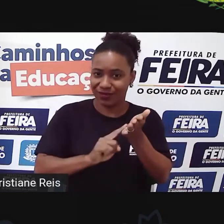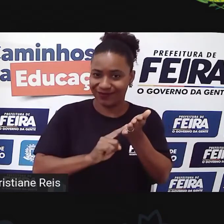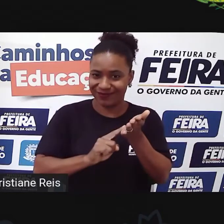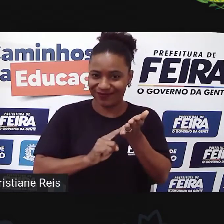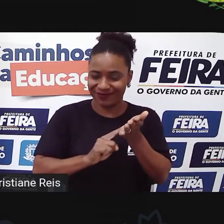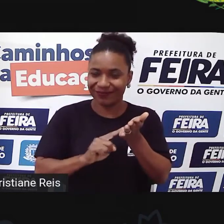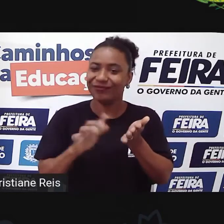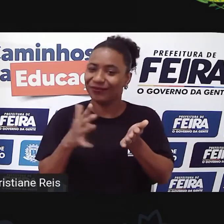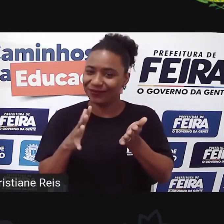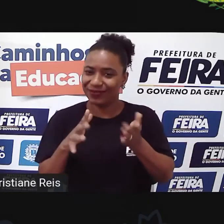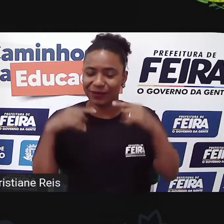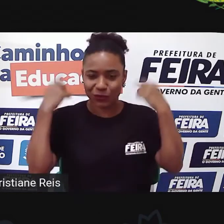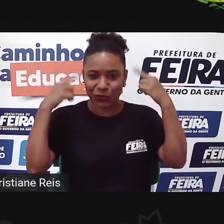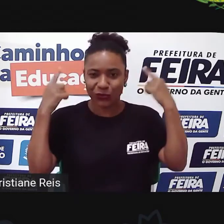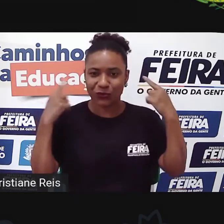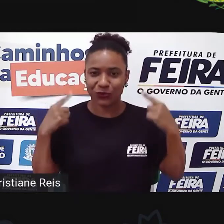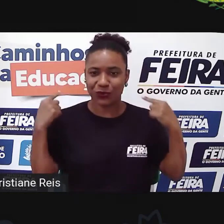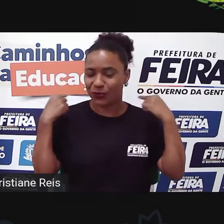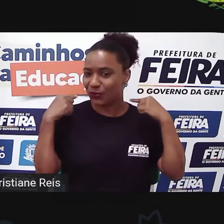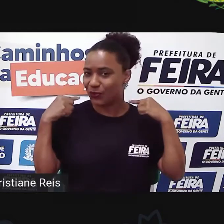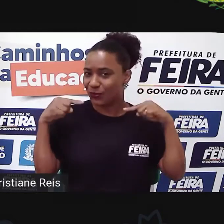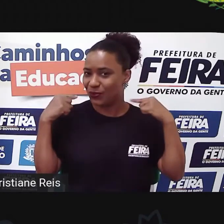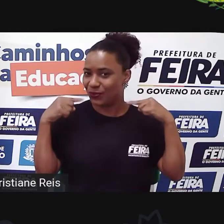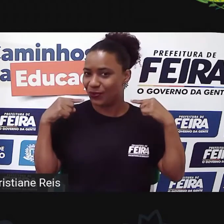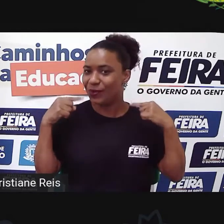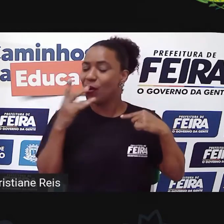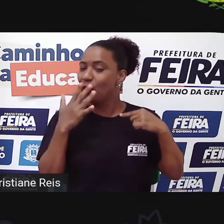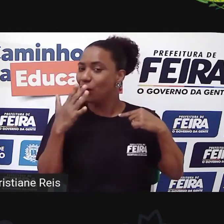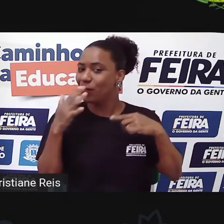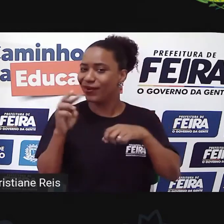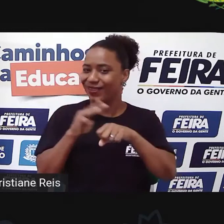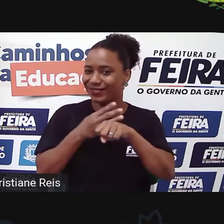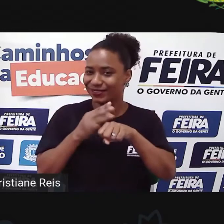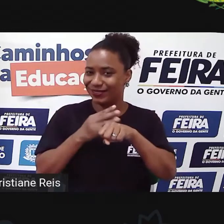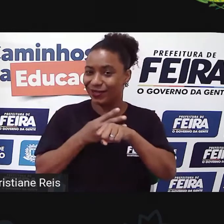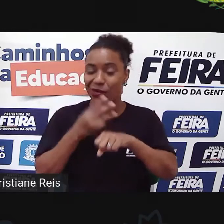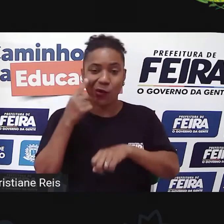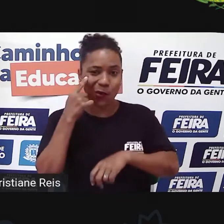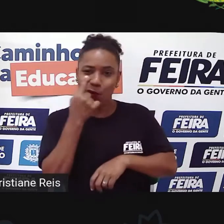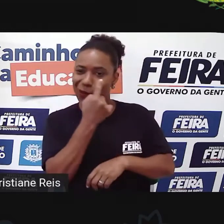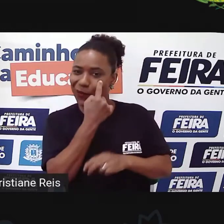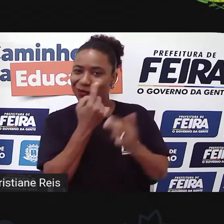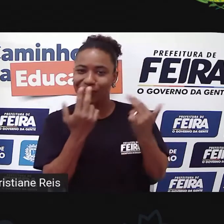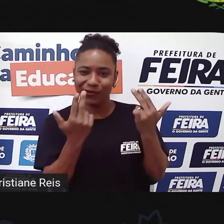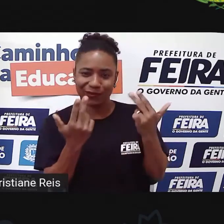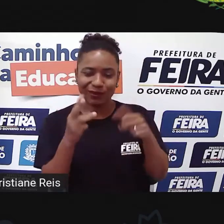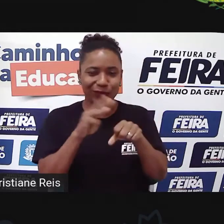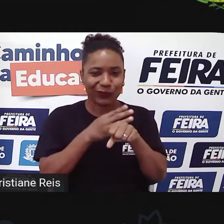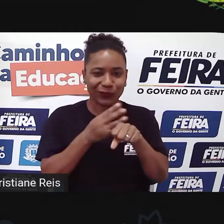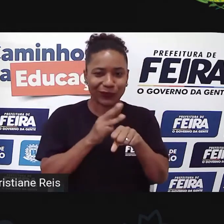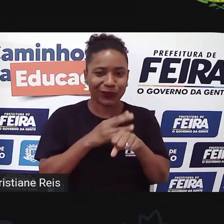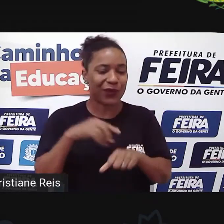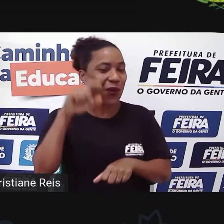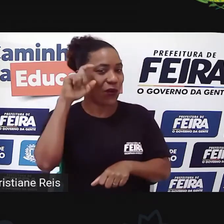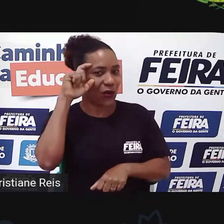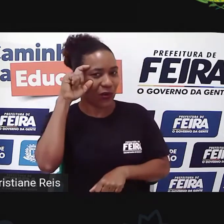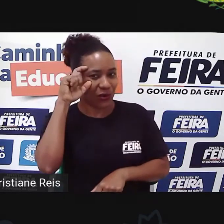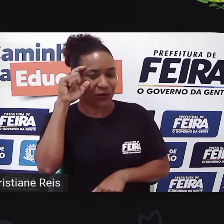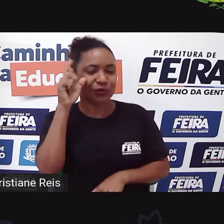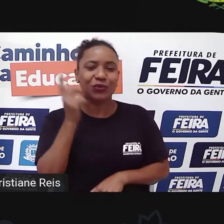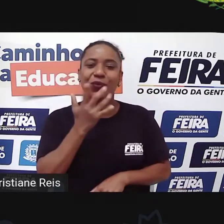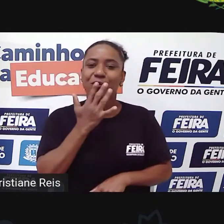andulados, castanhos de tamanho médio. Meus olhos também são castanhos e uso óculos com haste vermelha.